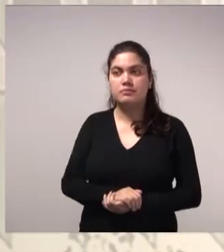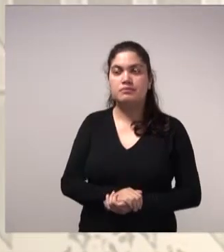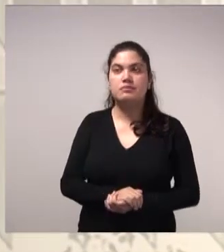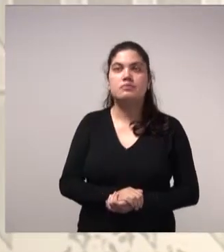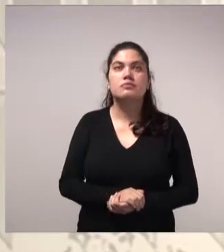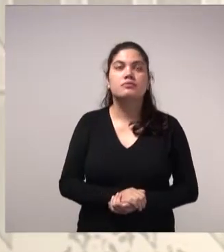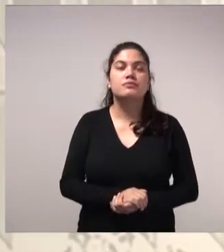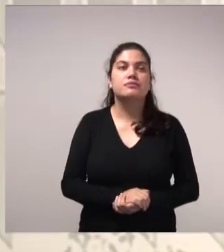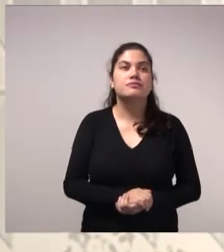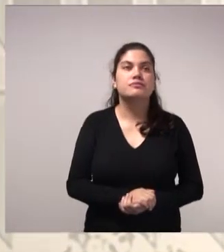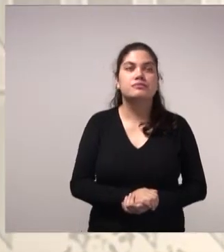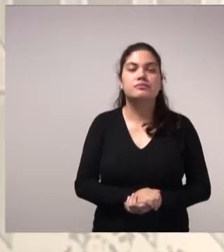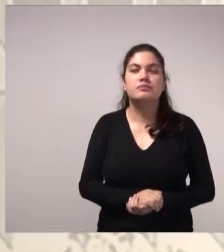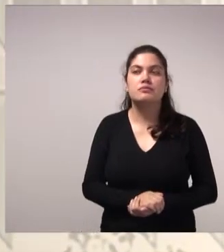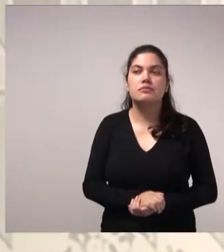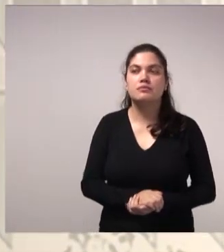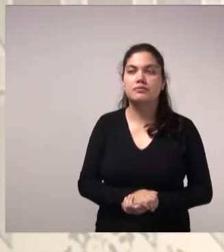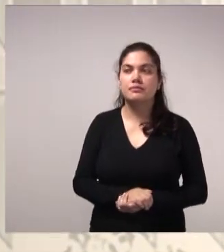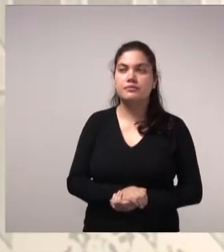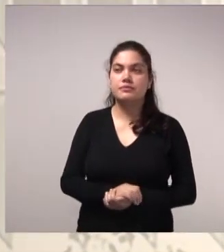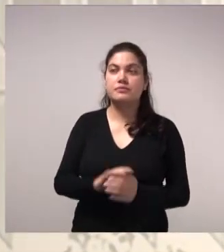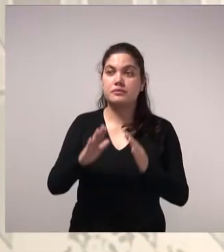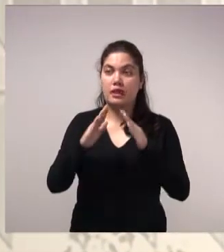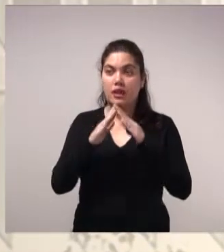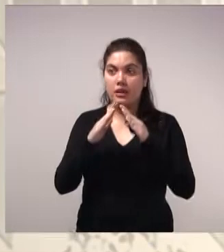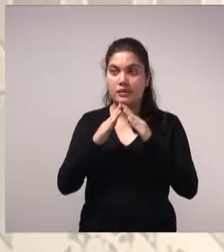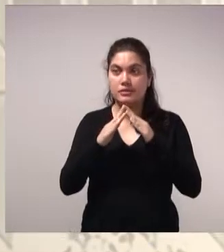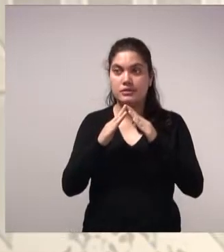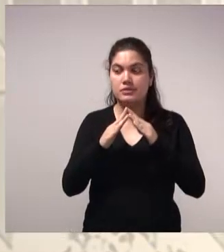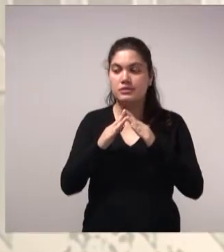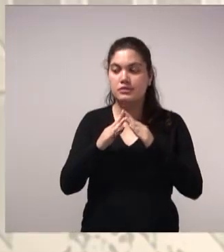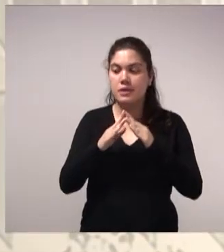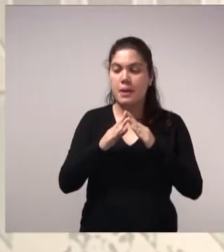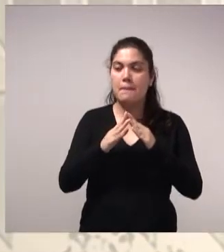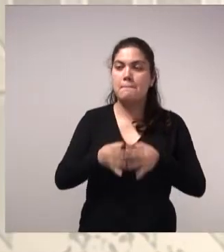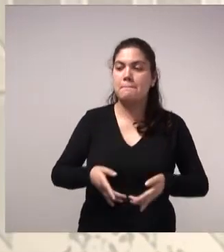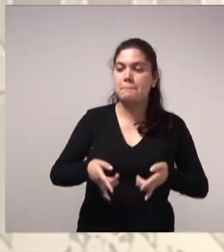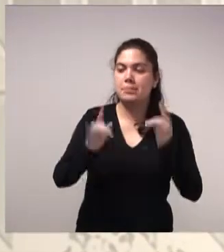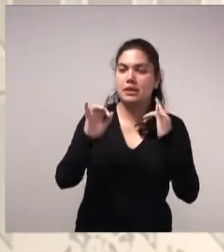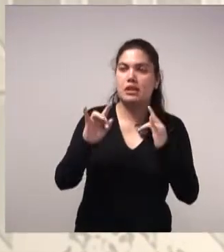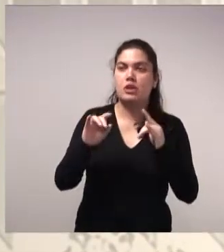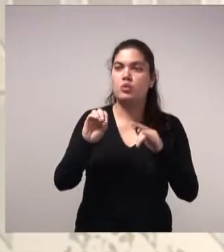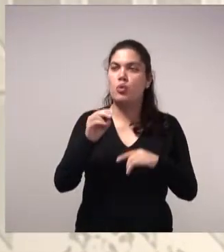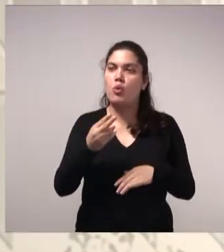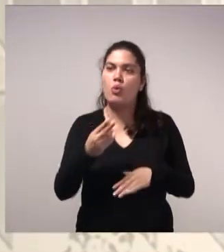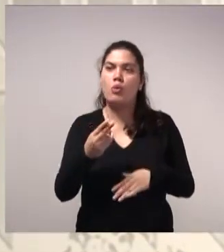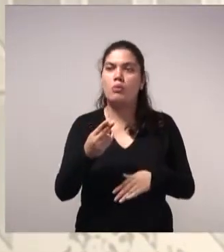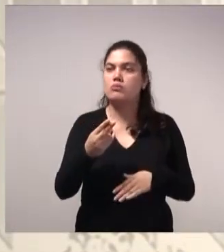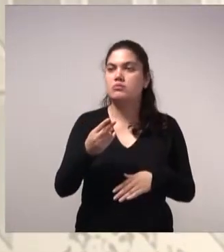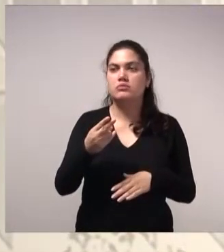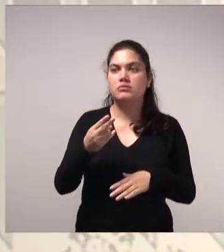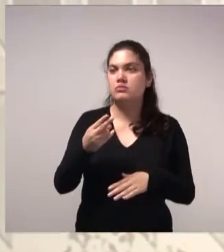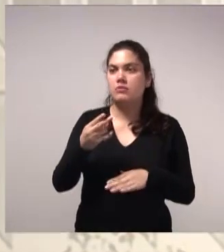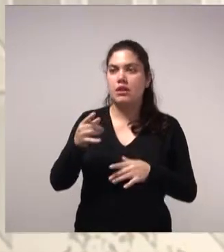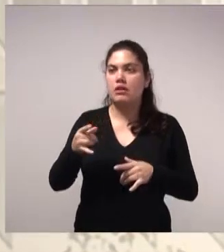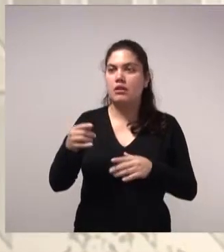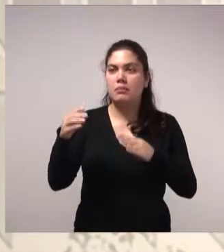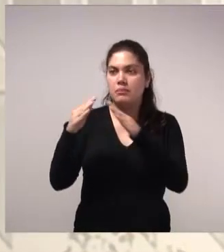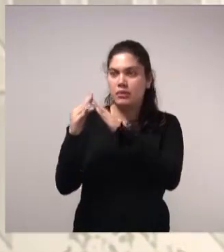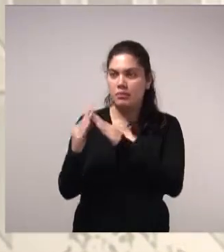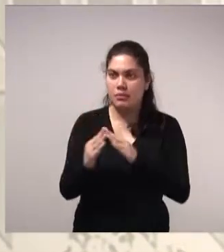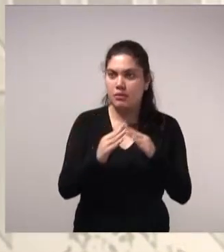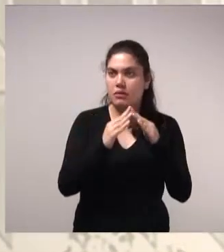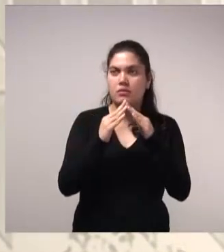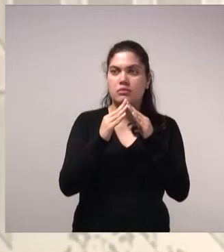Para residências de renda média baixa, ou seja, os prédios de apartamento, a principal tecnologia que promoveu a maior economia